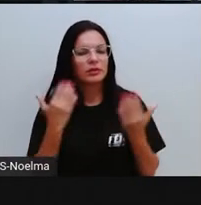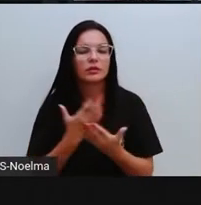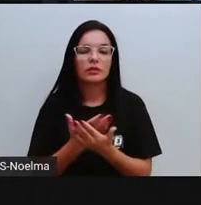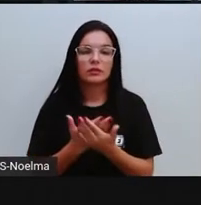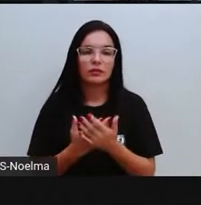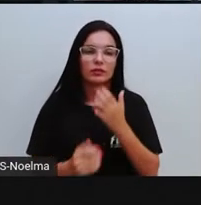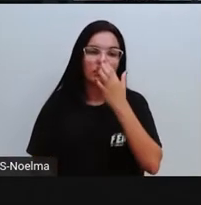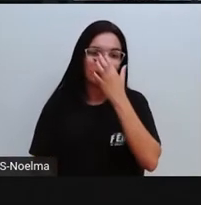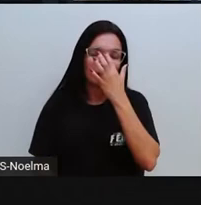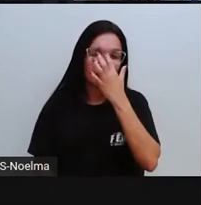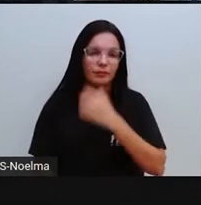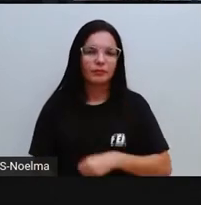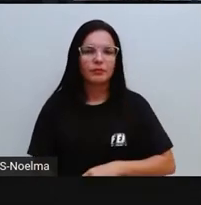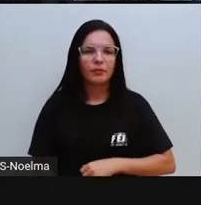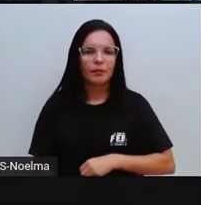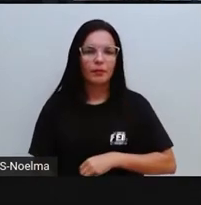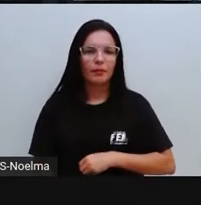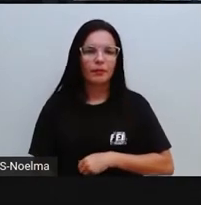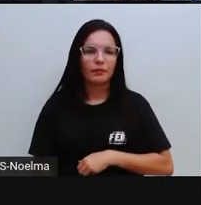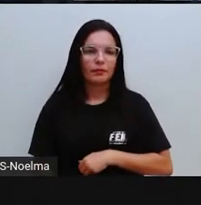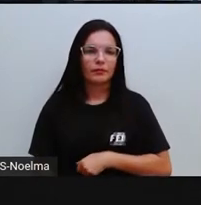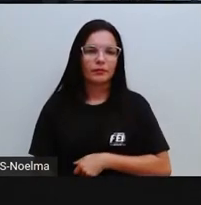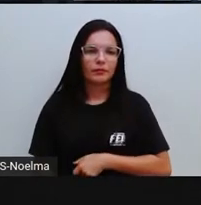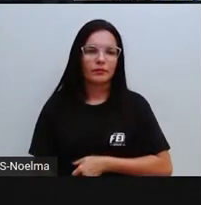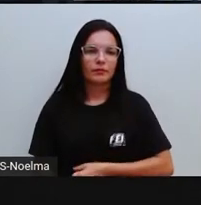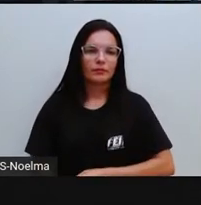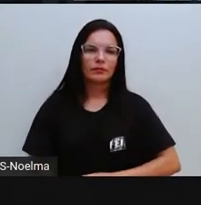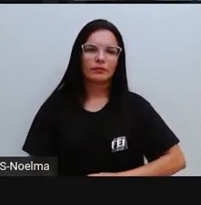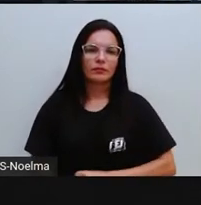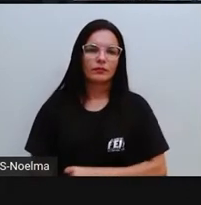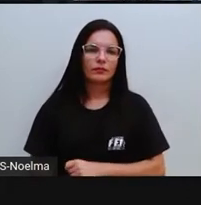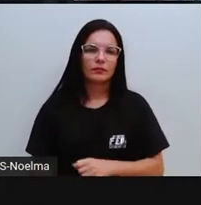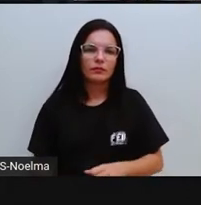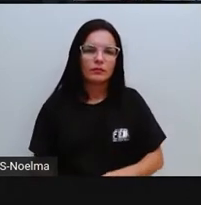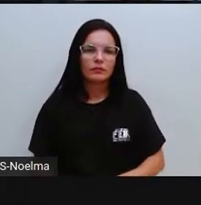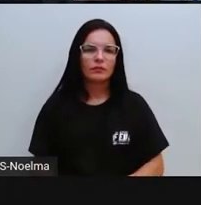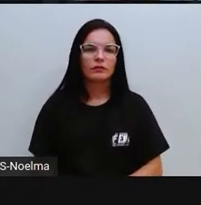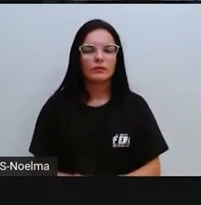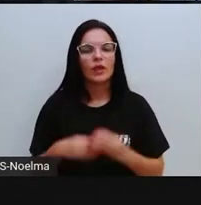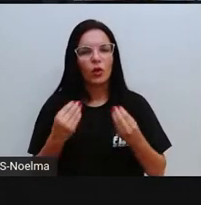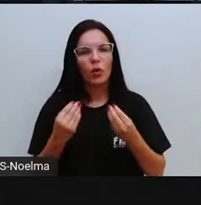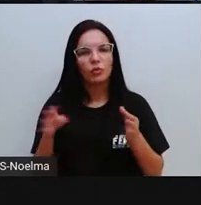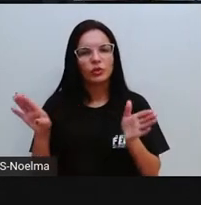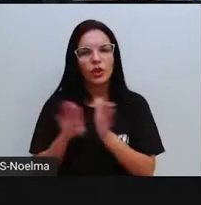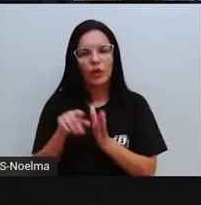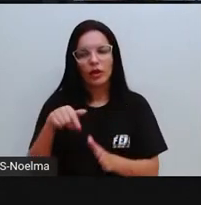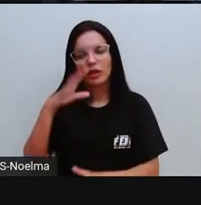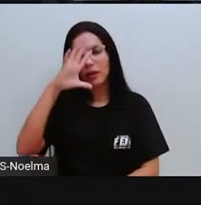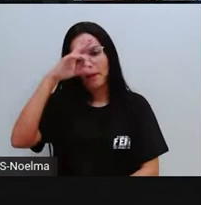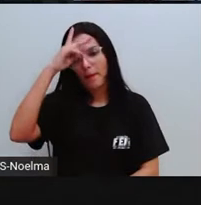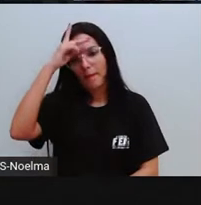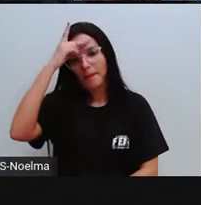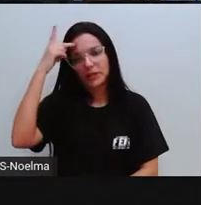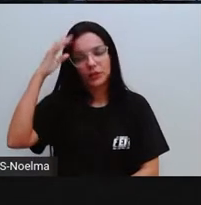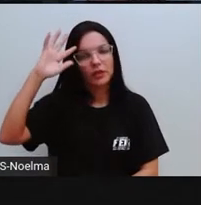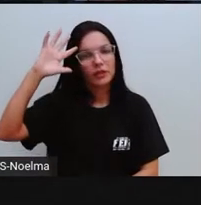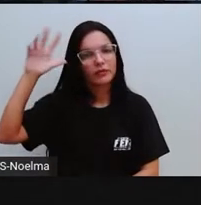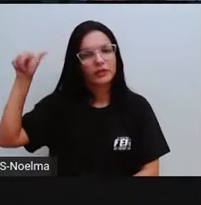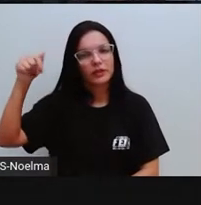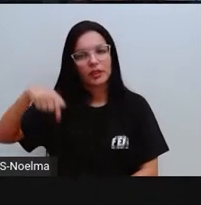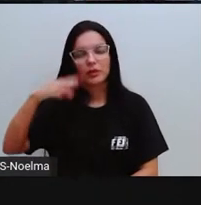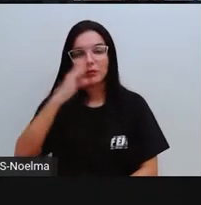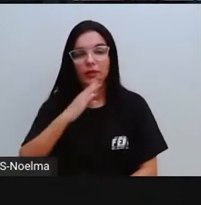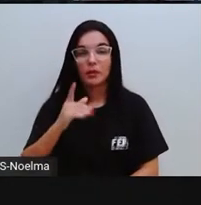nas aulas lá dos povos africanos, como eles vieram para o Brasil. Mas antes, os